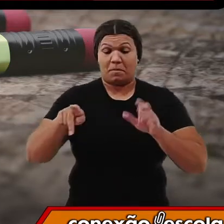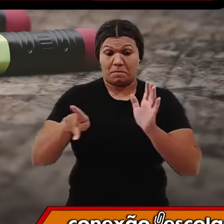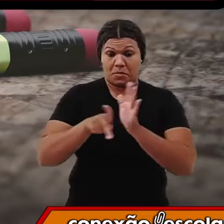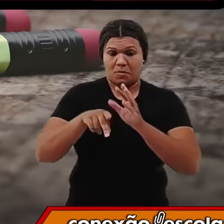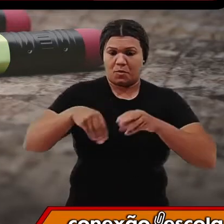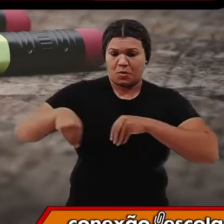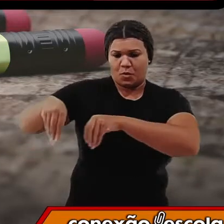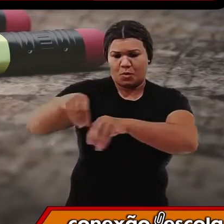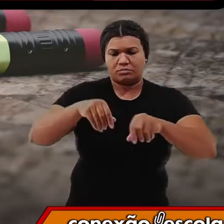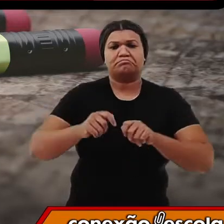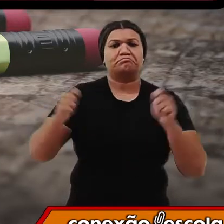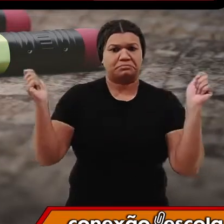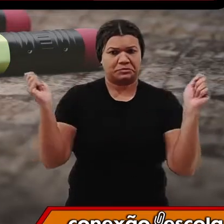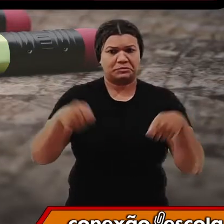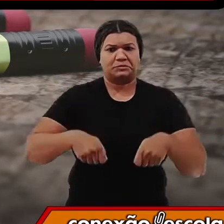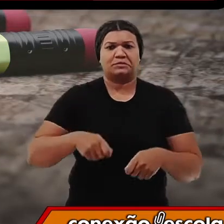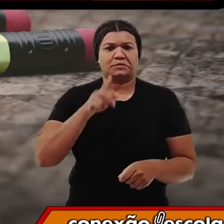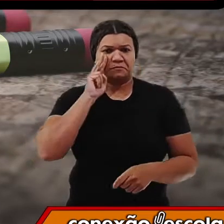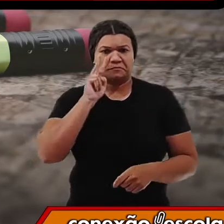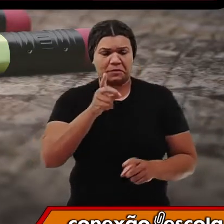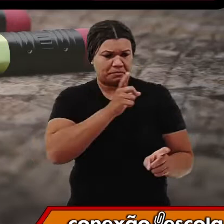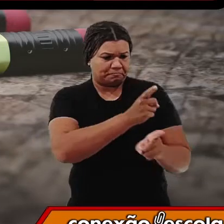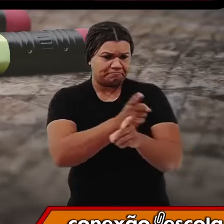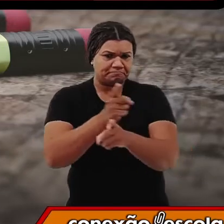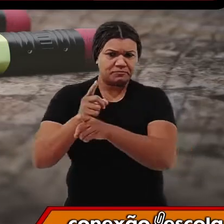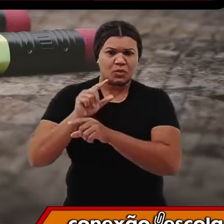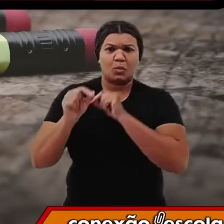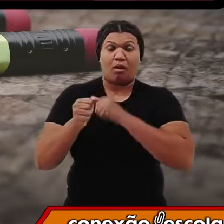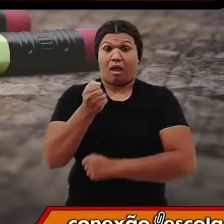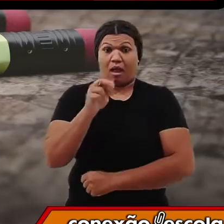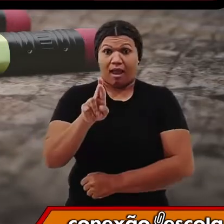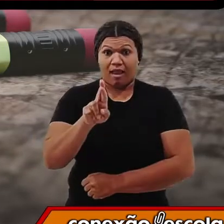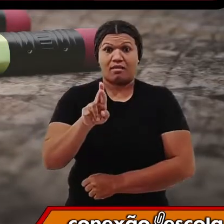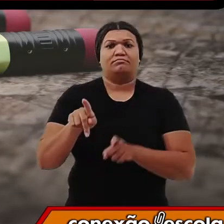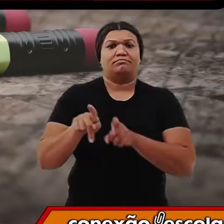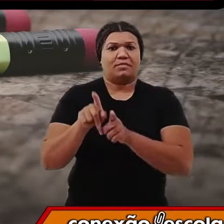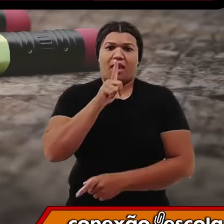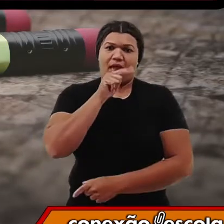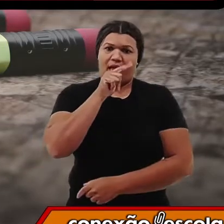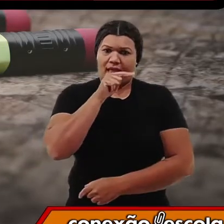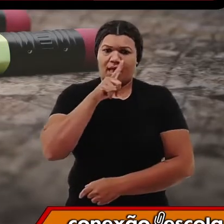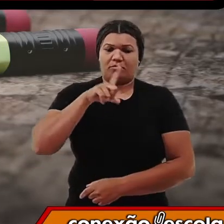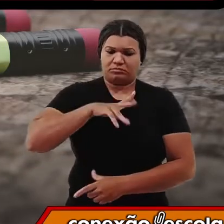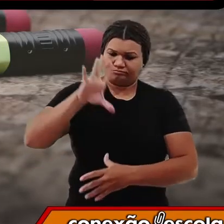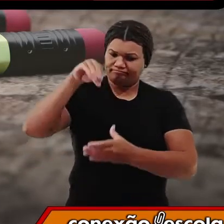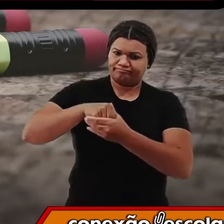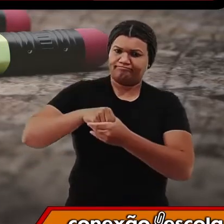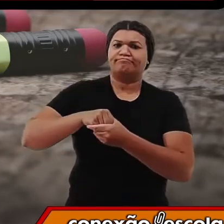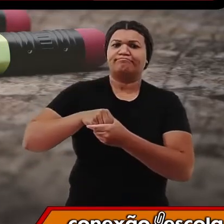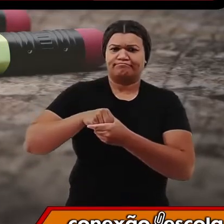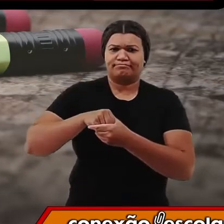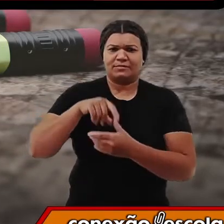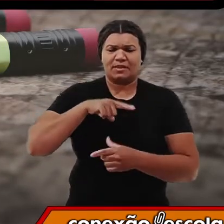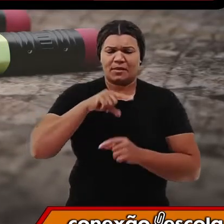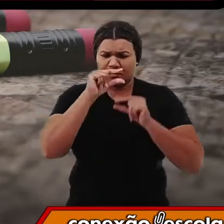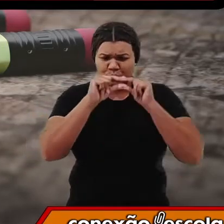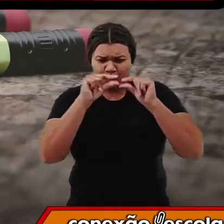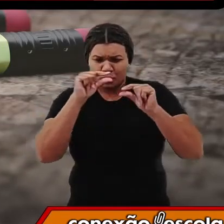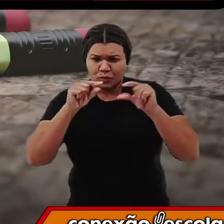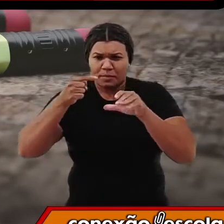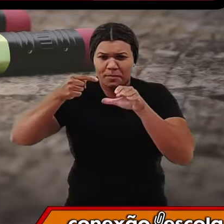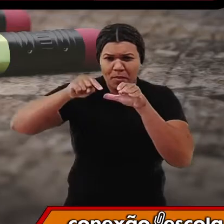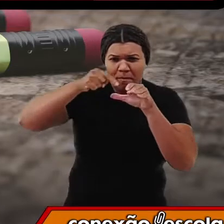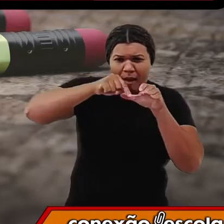é possível encontrar ar e água. Isso aí, o solo tem pequenos buraquinhos, tem